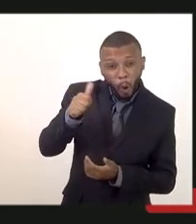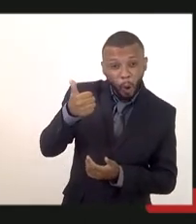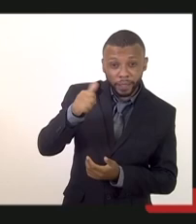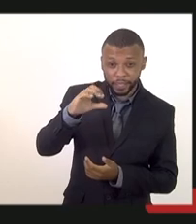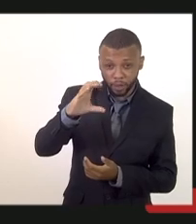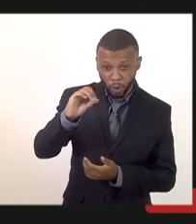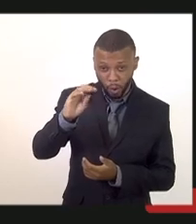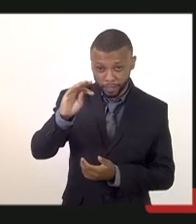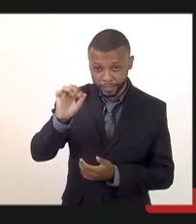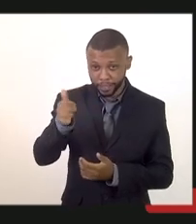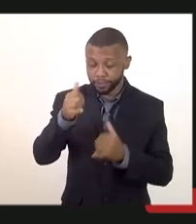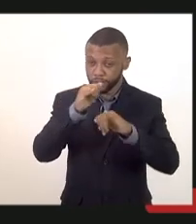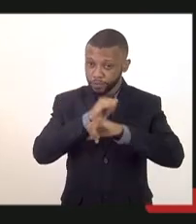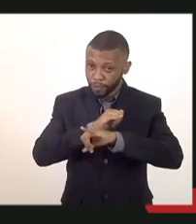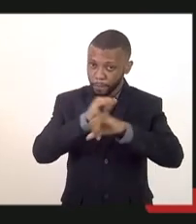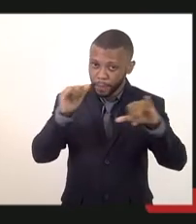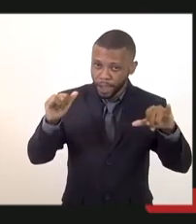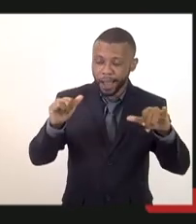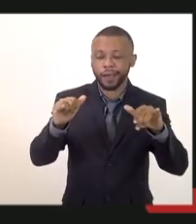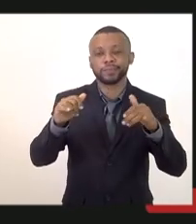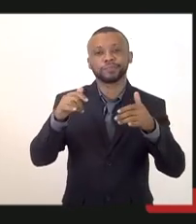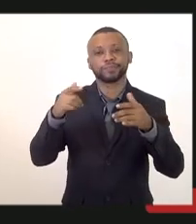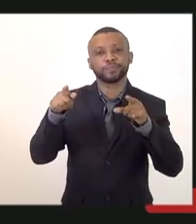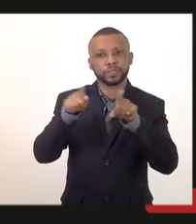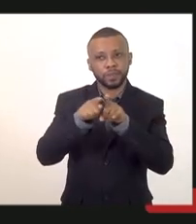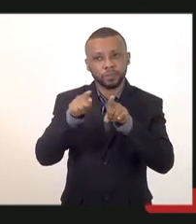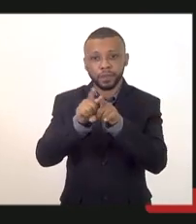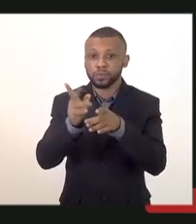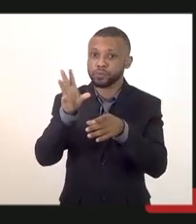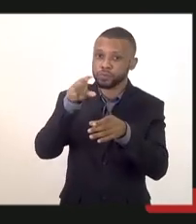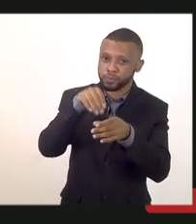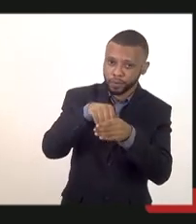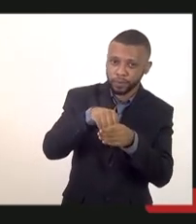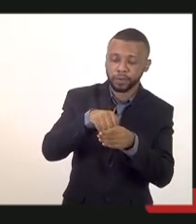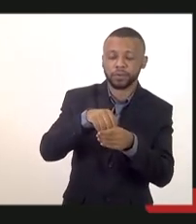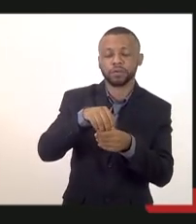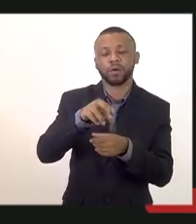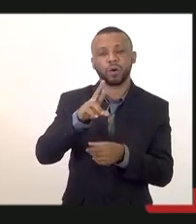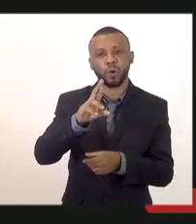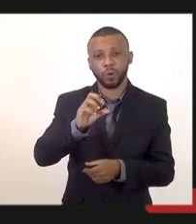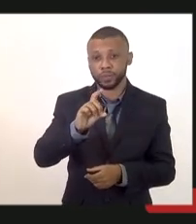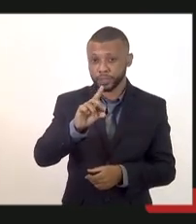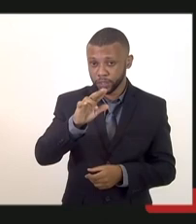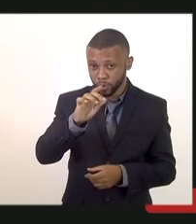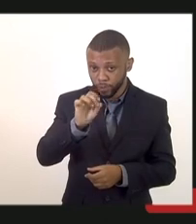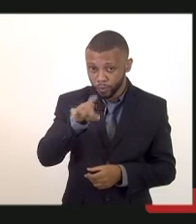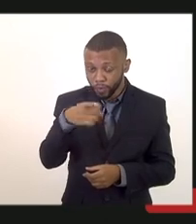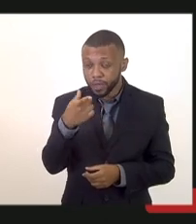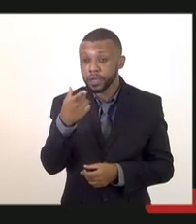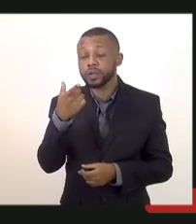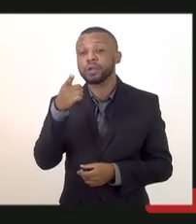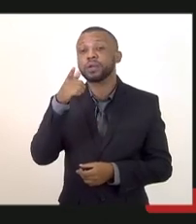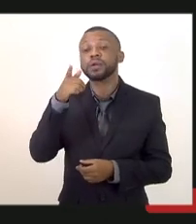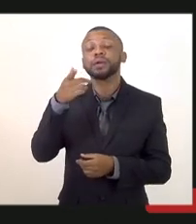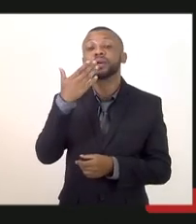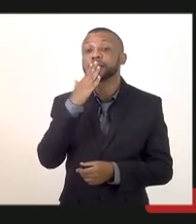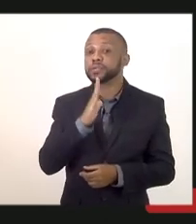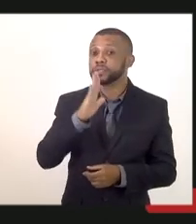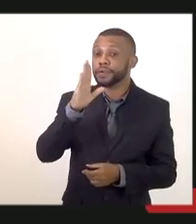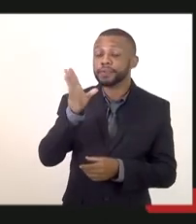foram informados inclusive hoje inclusive no próprio gabinete do Rodrigo Amorim são candidatos que estavam dentro dos 153